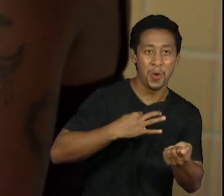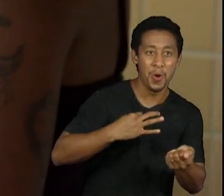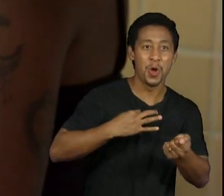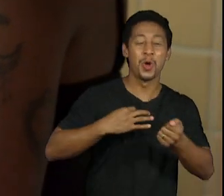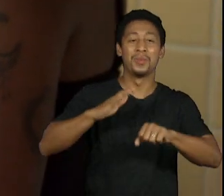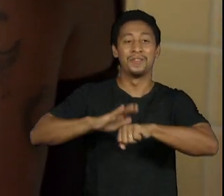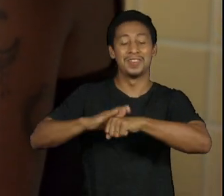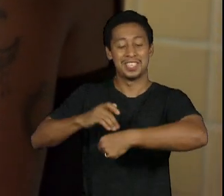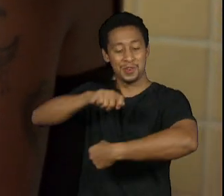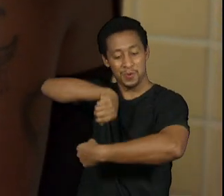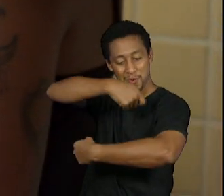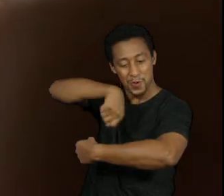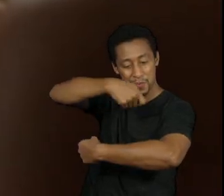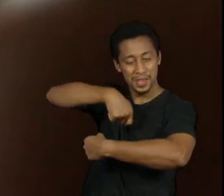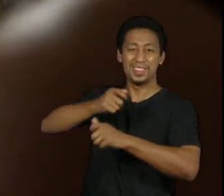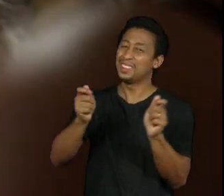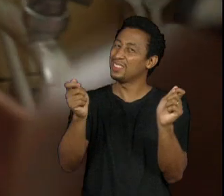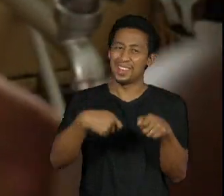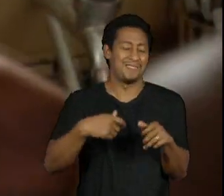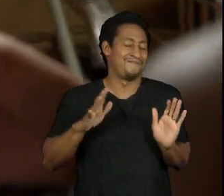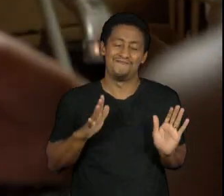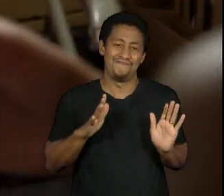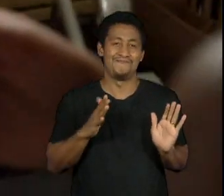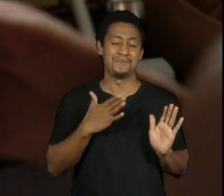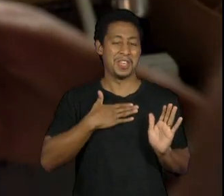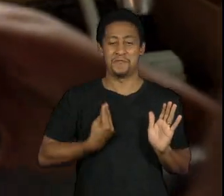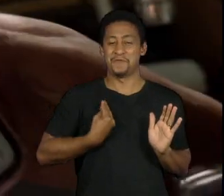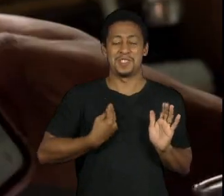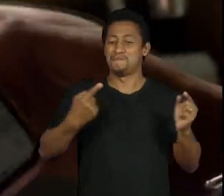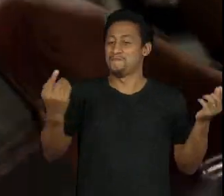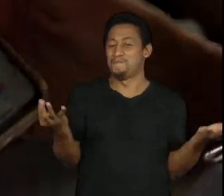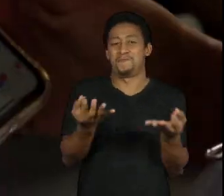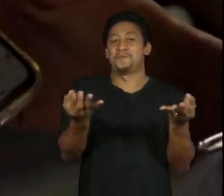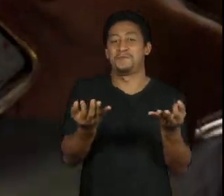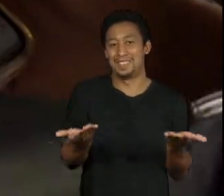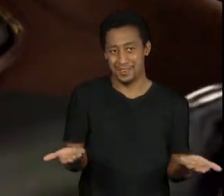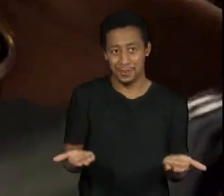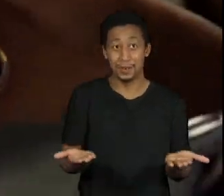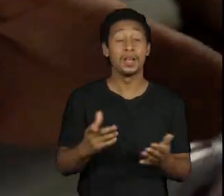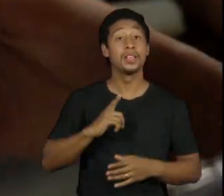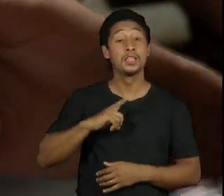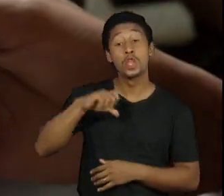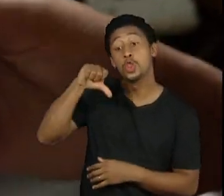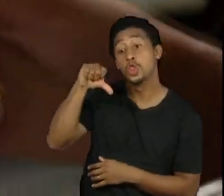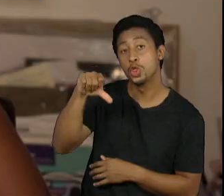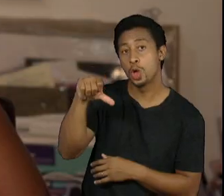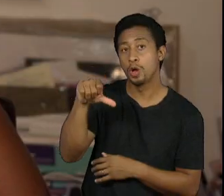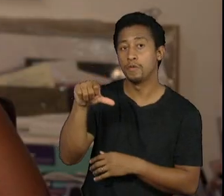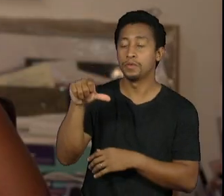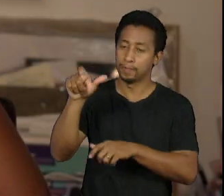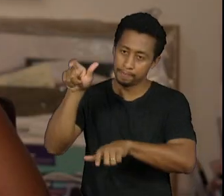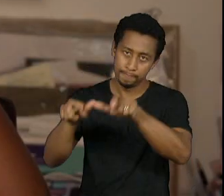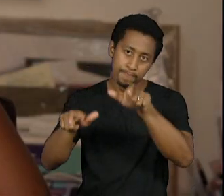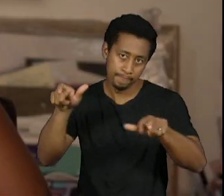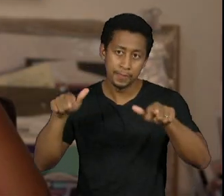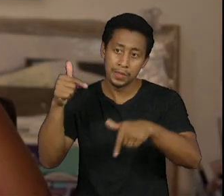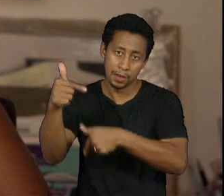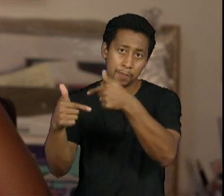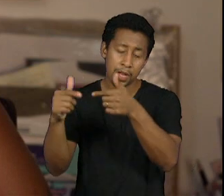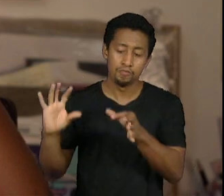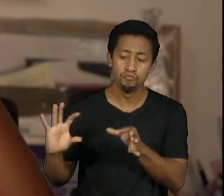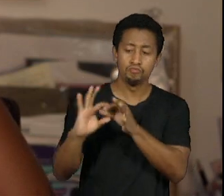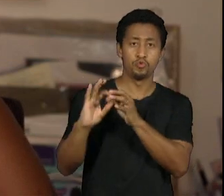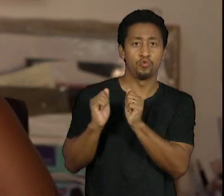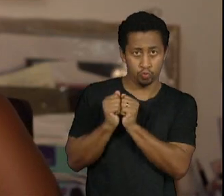trabalhar em casa hoje tem nove pessoas trabalhando comigo cada uma em um lugar então é daqui para